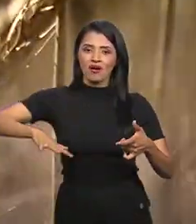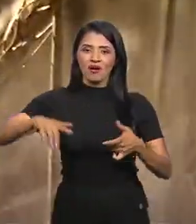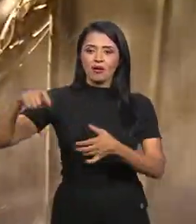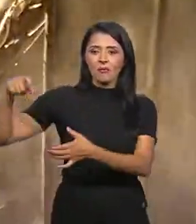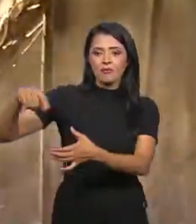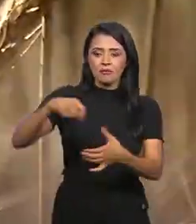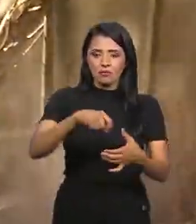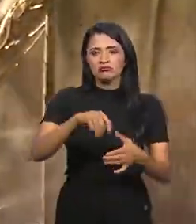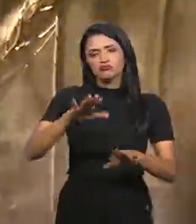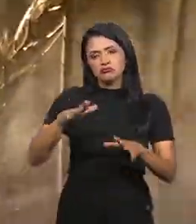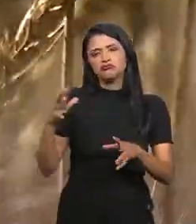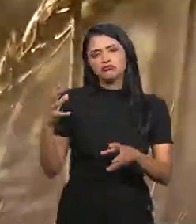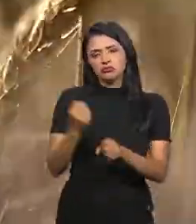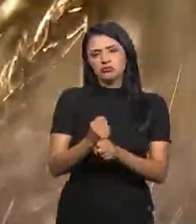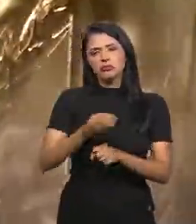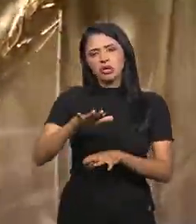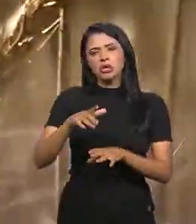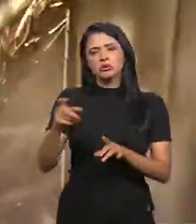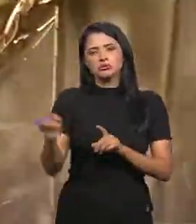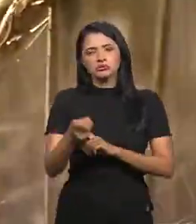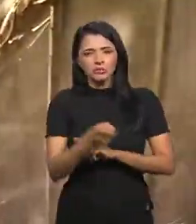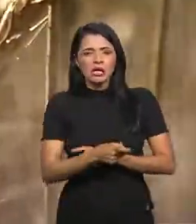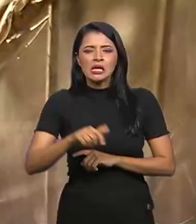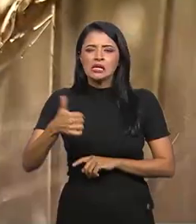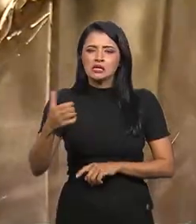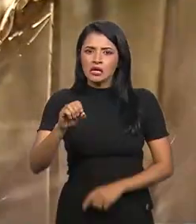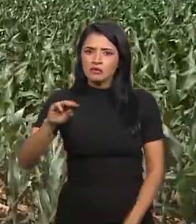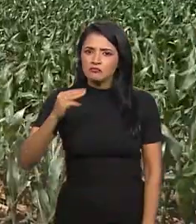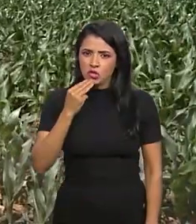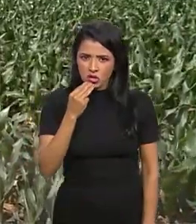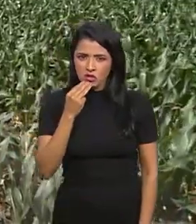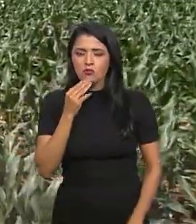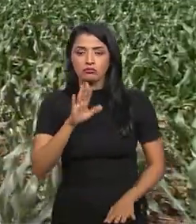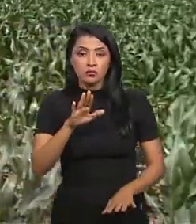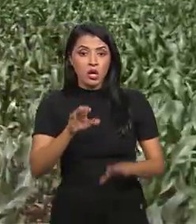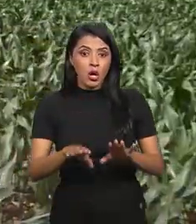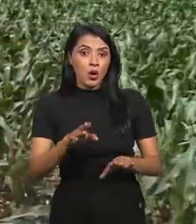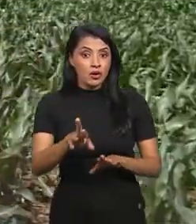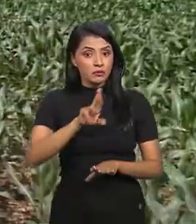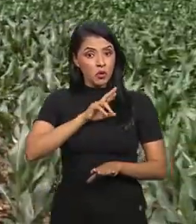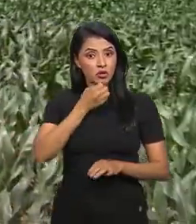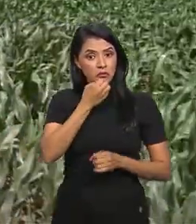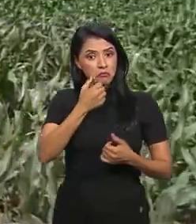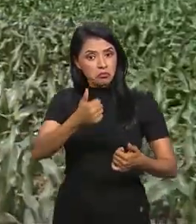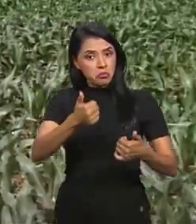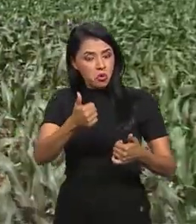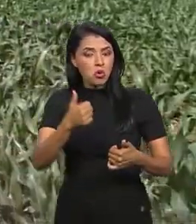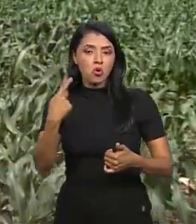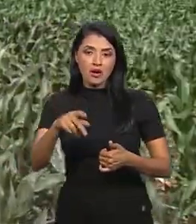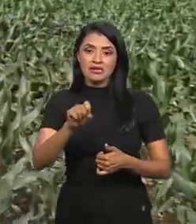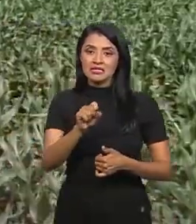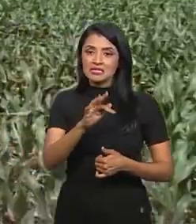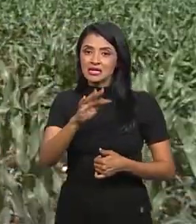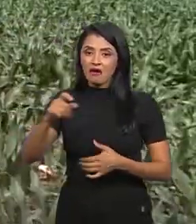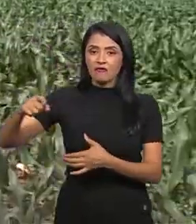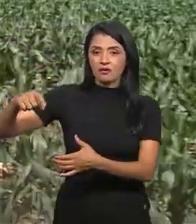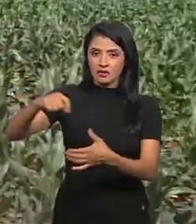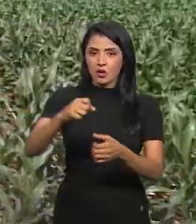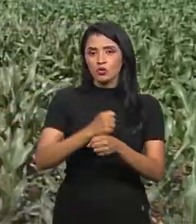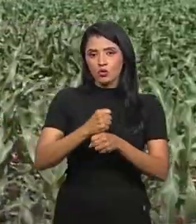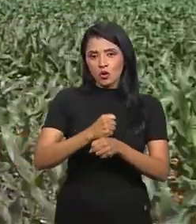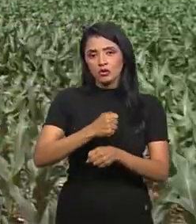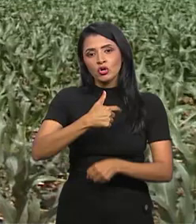previsão de produção de 10 milhões de toneladas. Os bons resultados da safra de grãos de